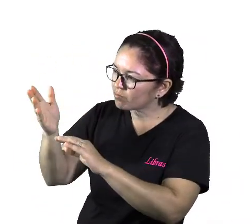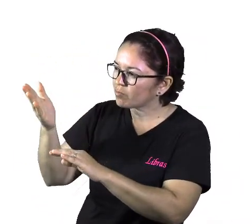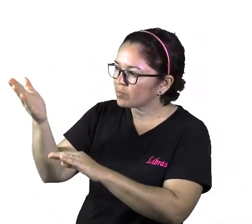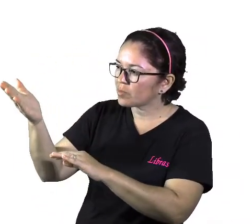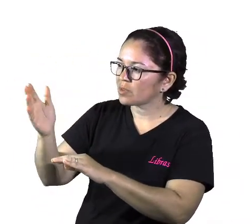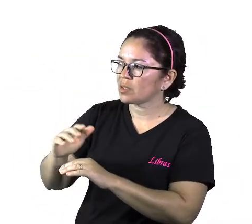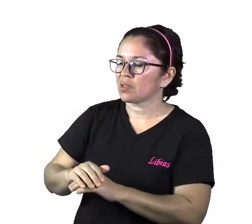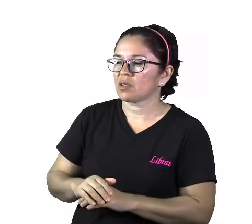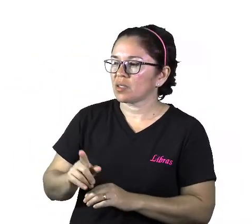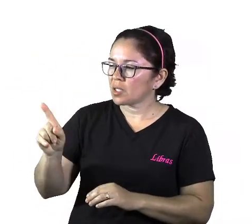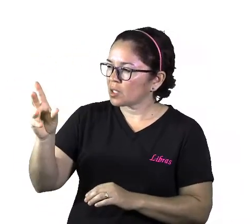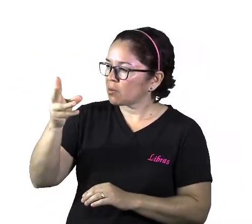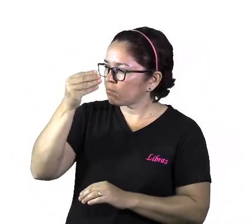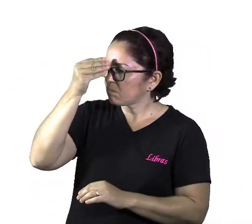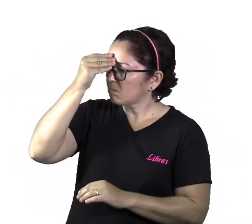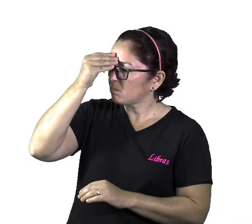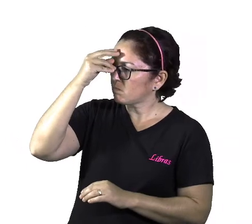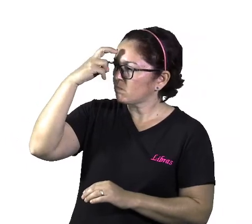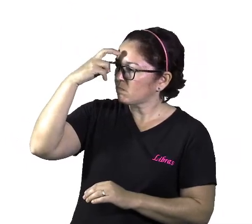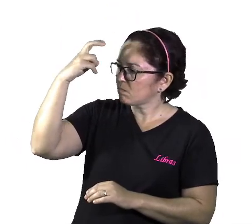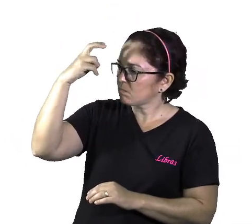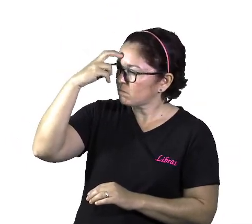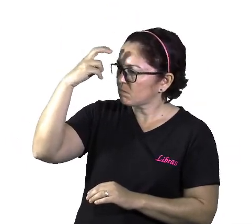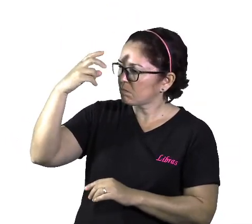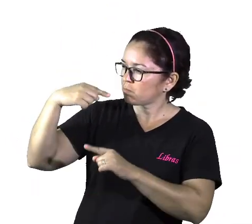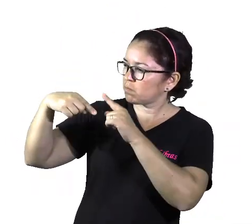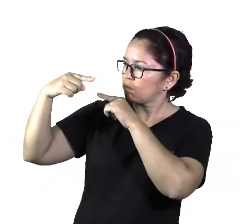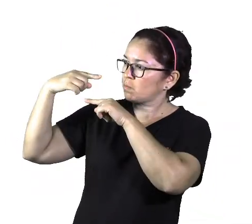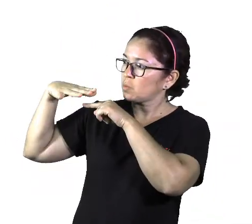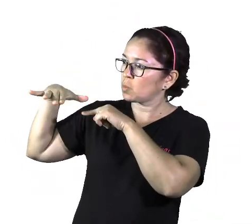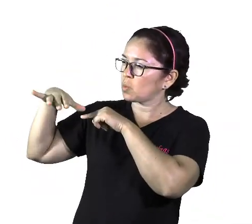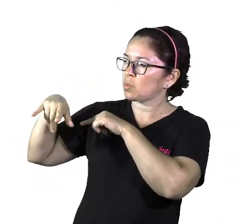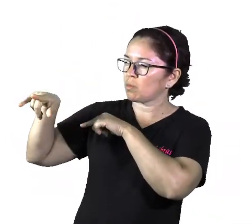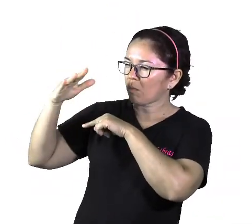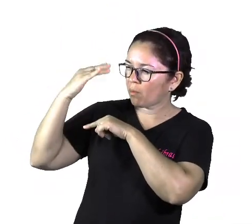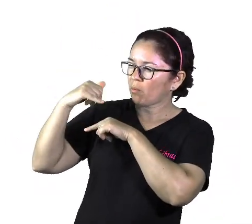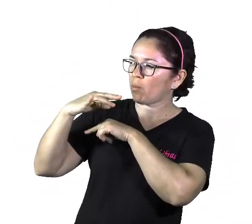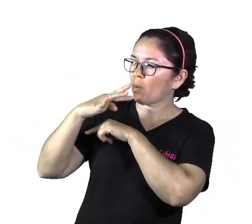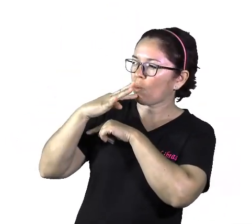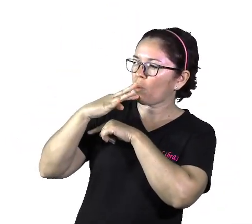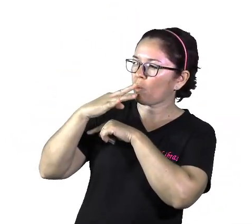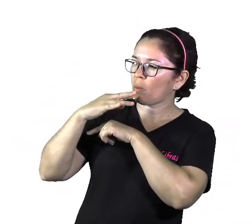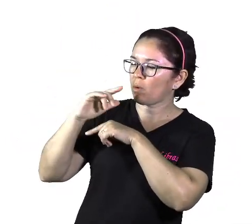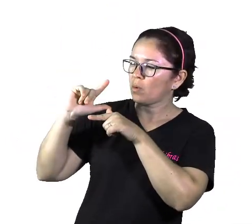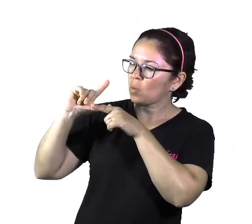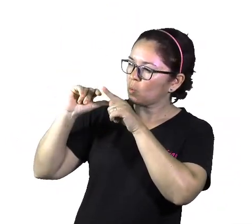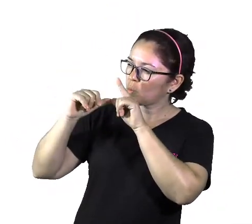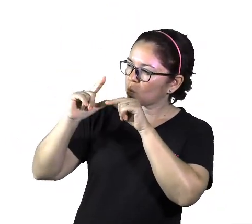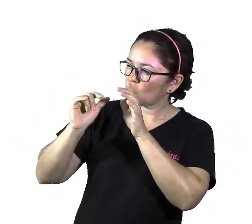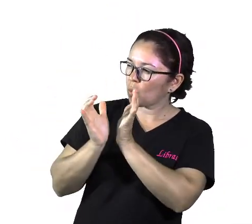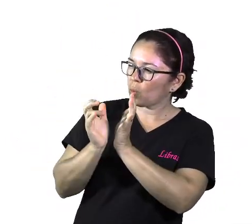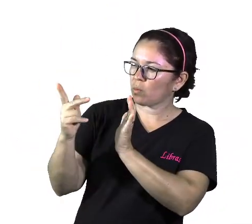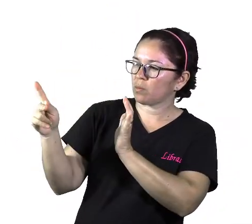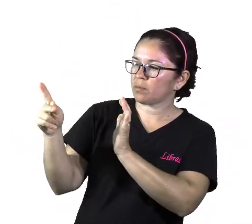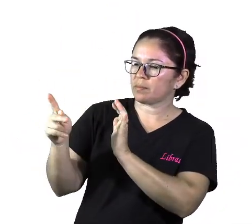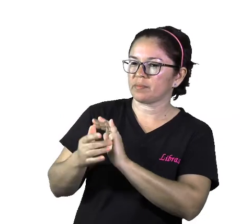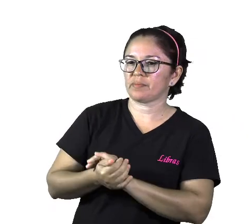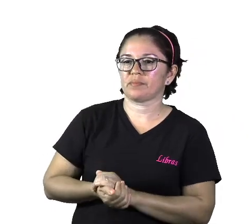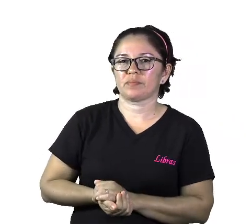memória, do seu povo. E falando em memórias, atualmente, nós temos aí